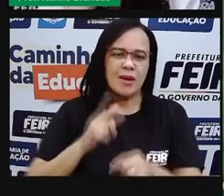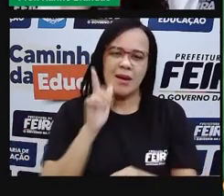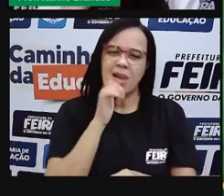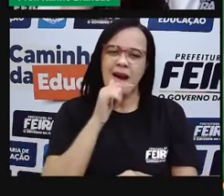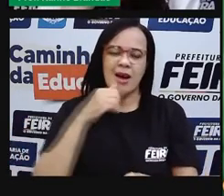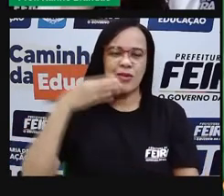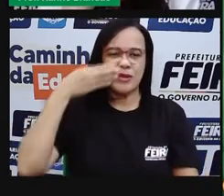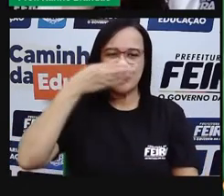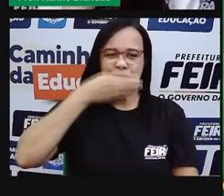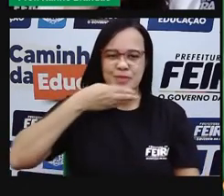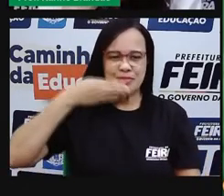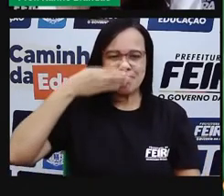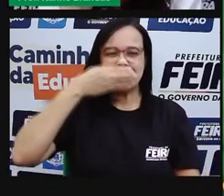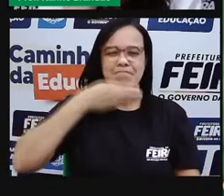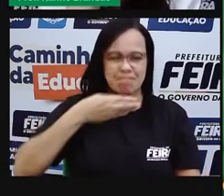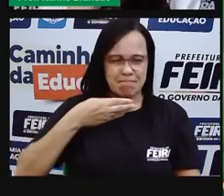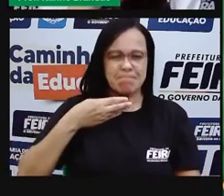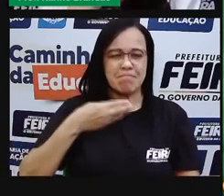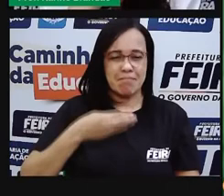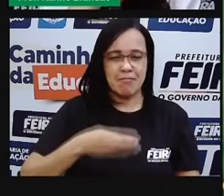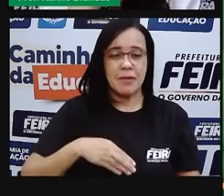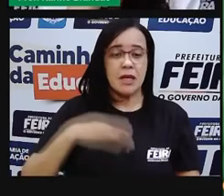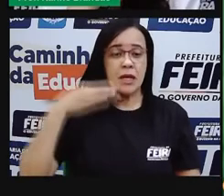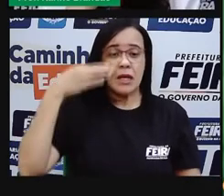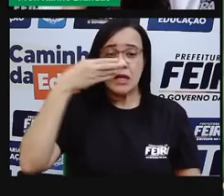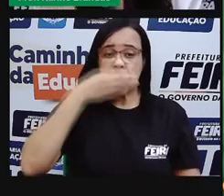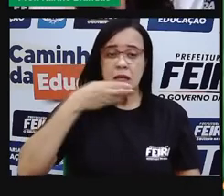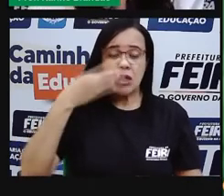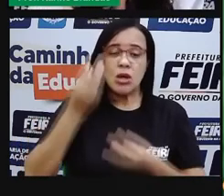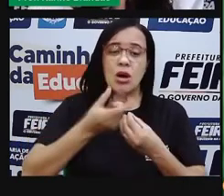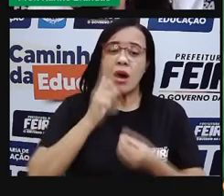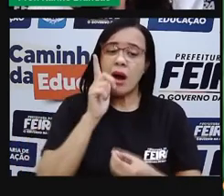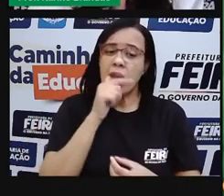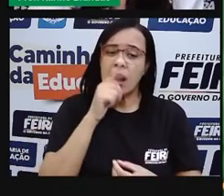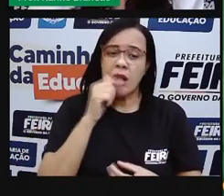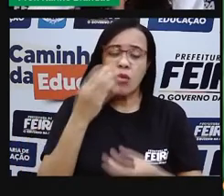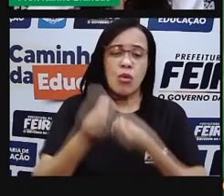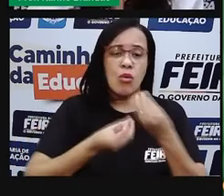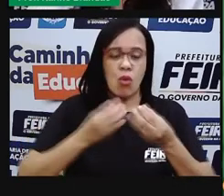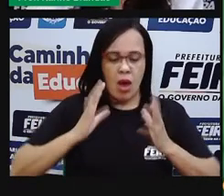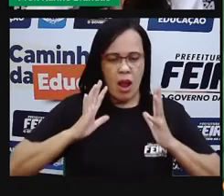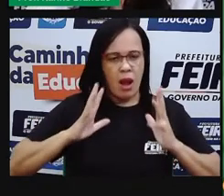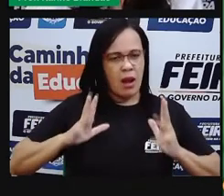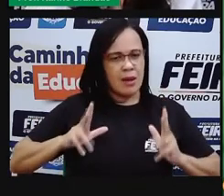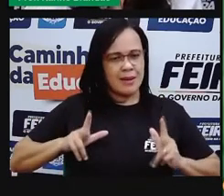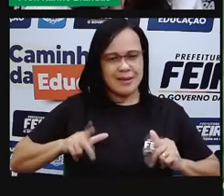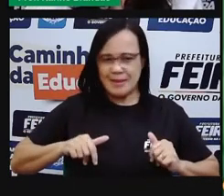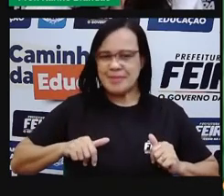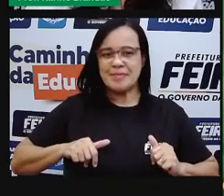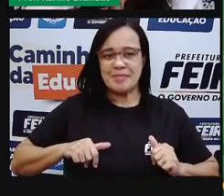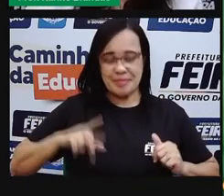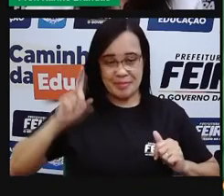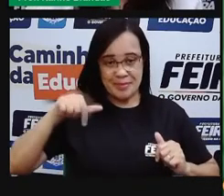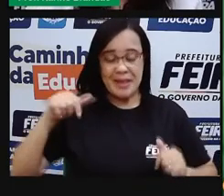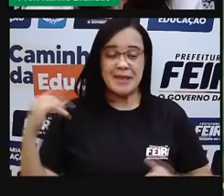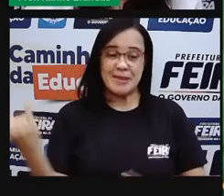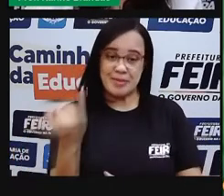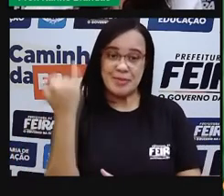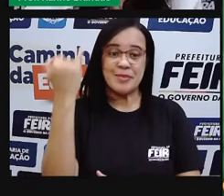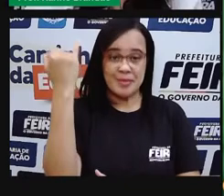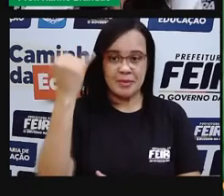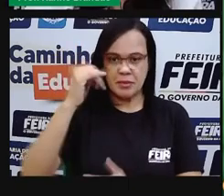na nossa vida. Olha bem. Toda a água, de toda a água presente no nosso planeta,